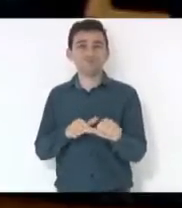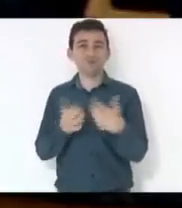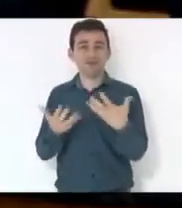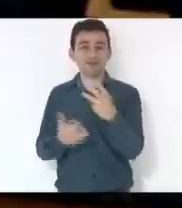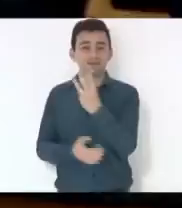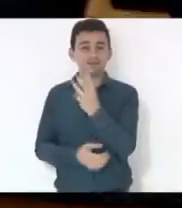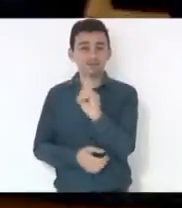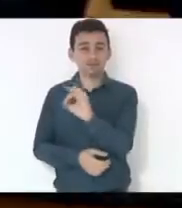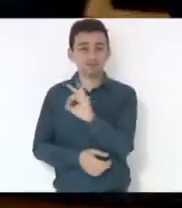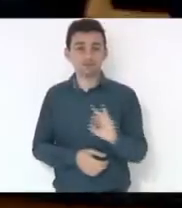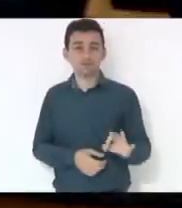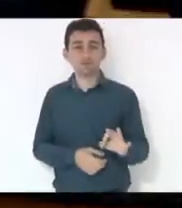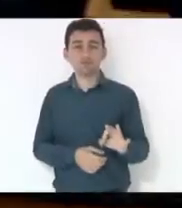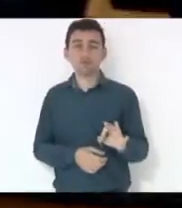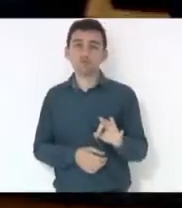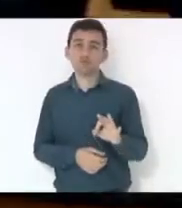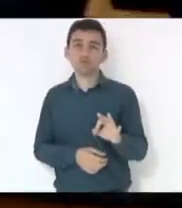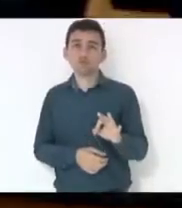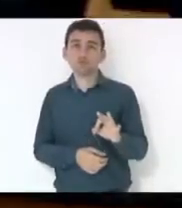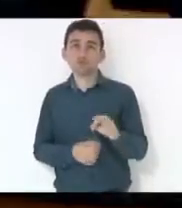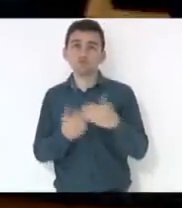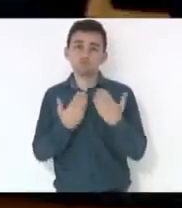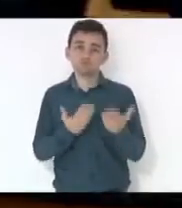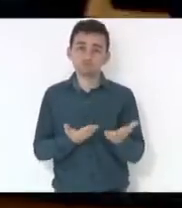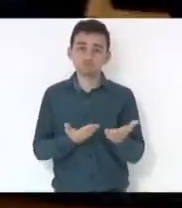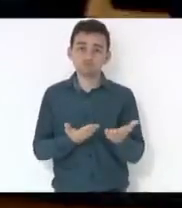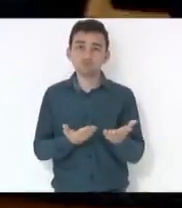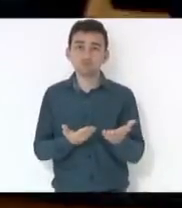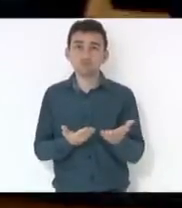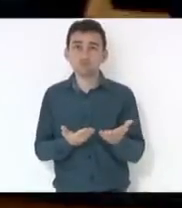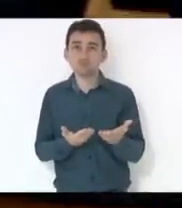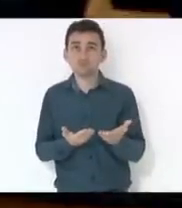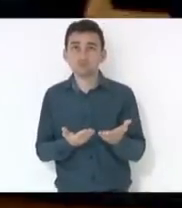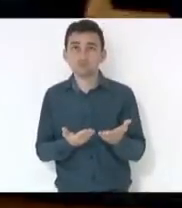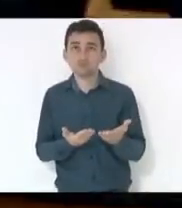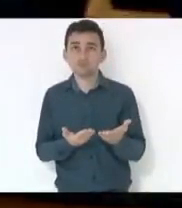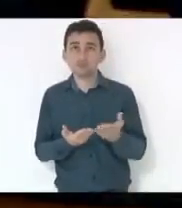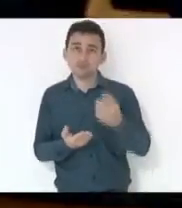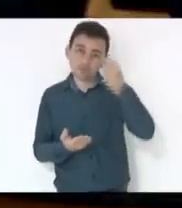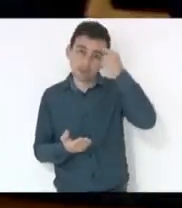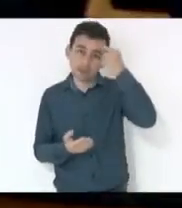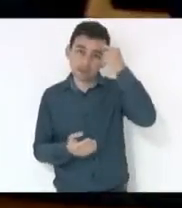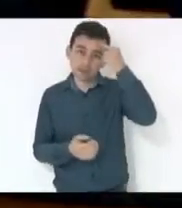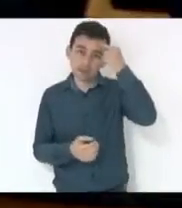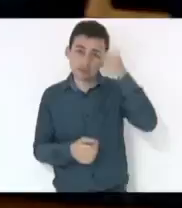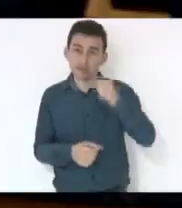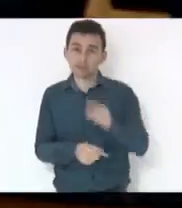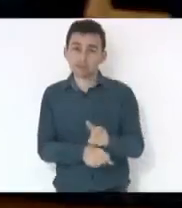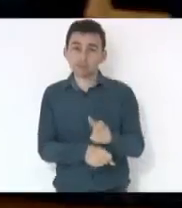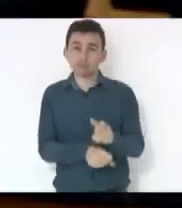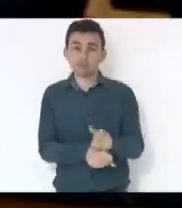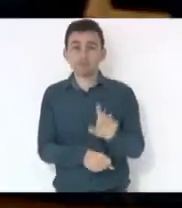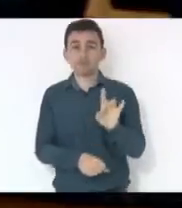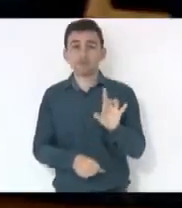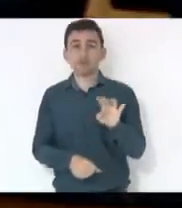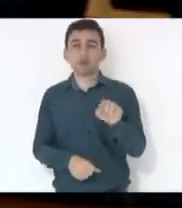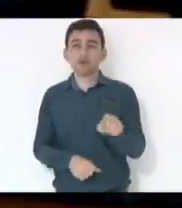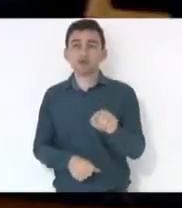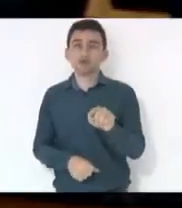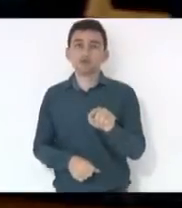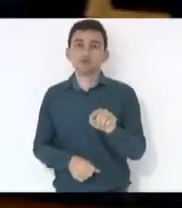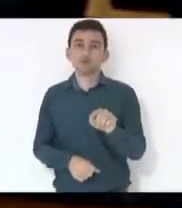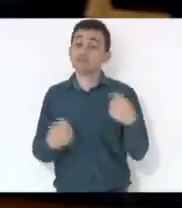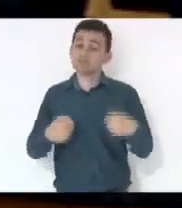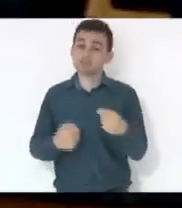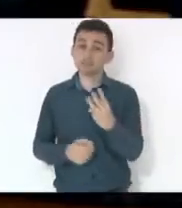% de um sexo exatamente para não ter aquele viés de ser um protecionismo e, de repente, ter 100% de mulheres. Tem que ter